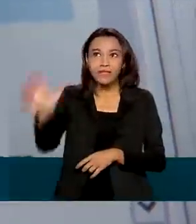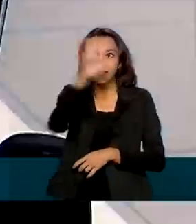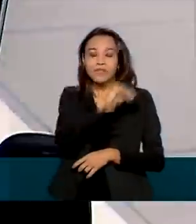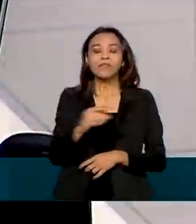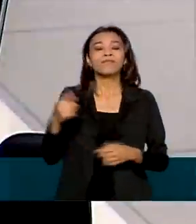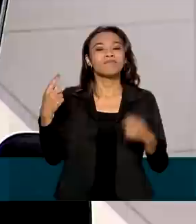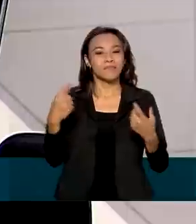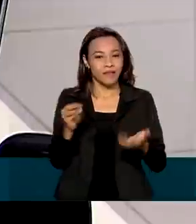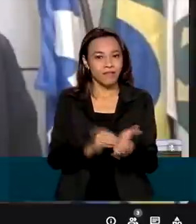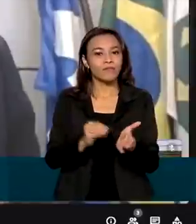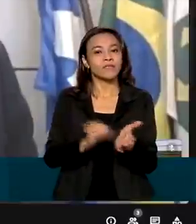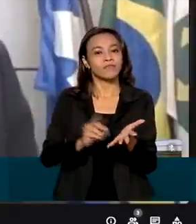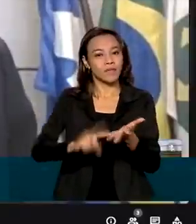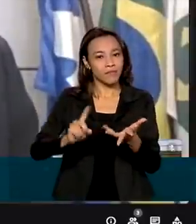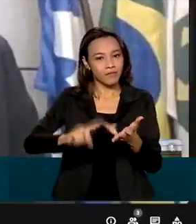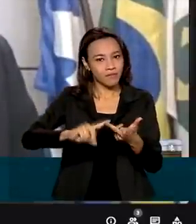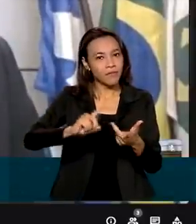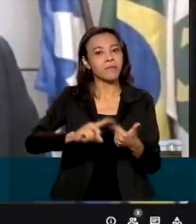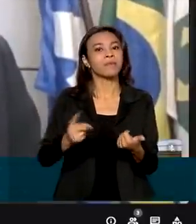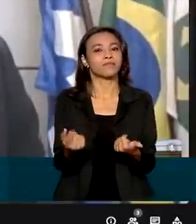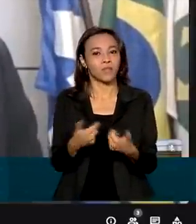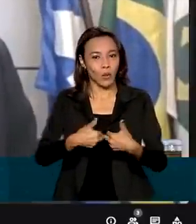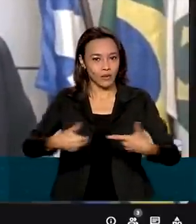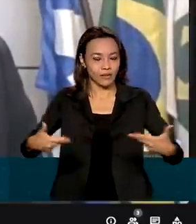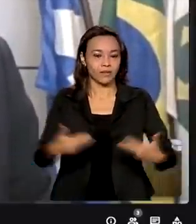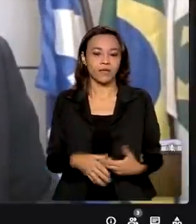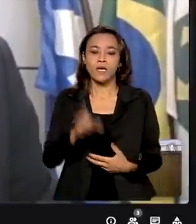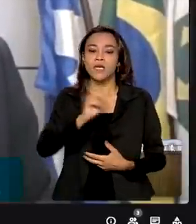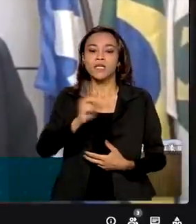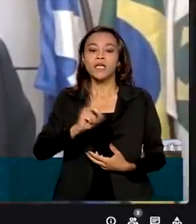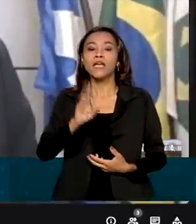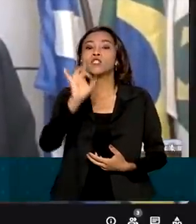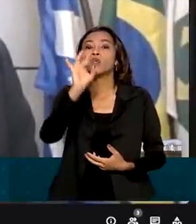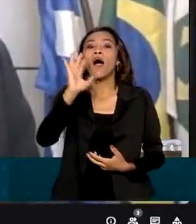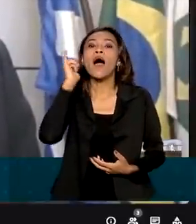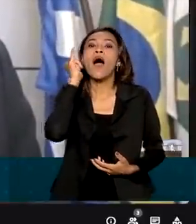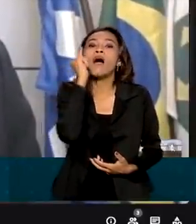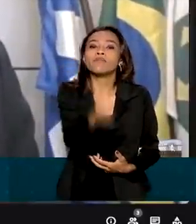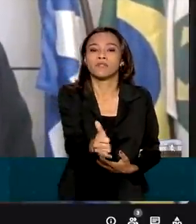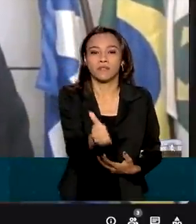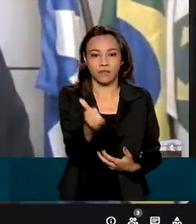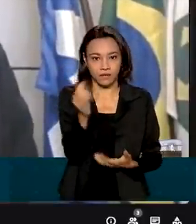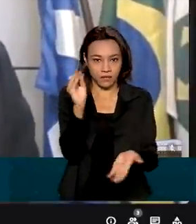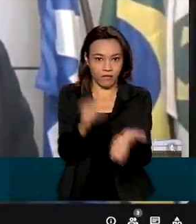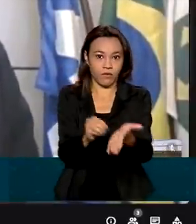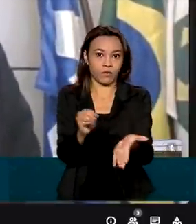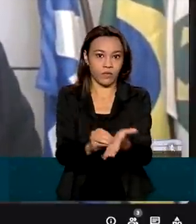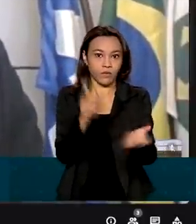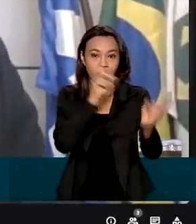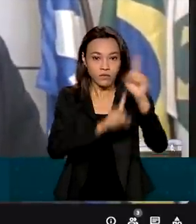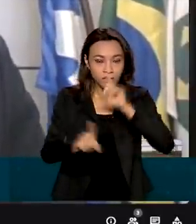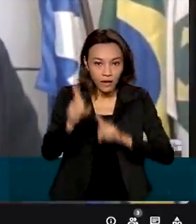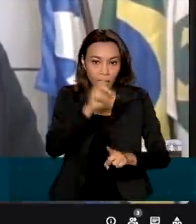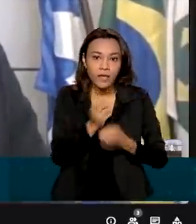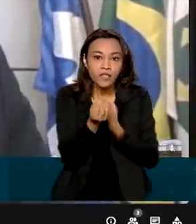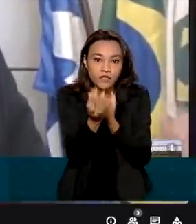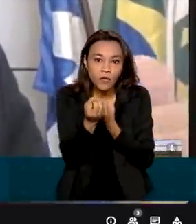pendências na declaração. Não é intimação, é uma comunicação apenas de uma inconsistência que nós detectamos.